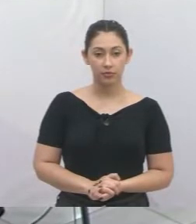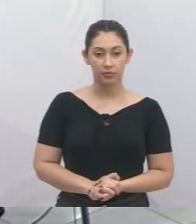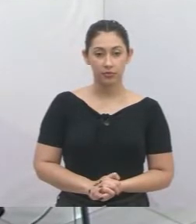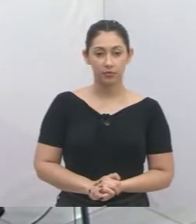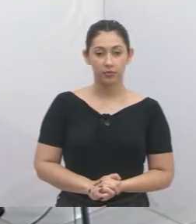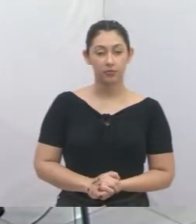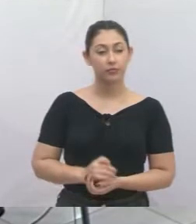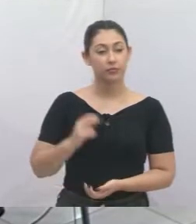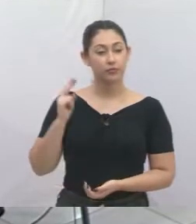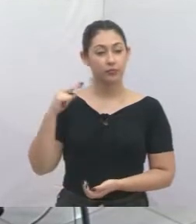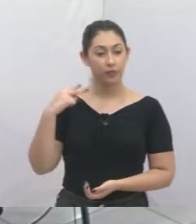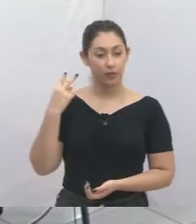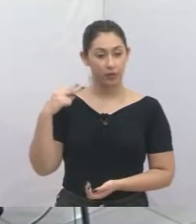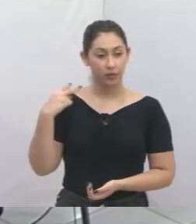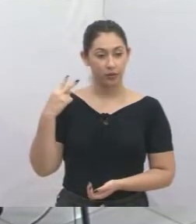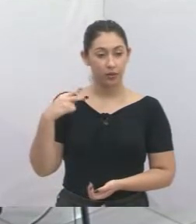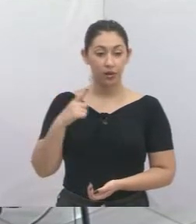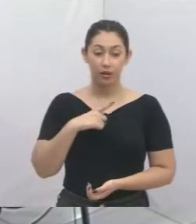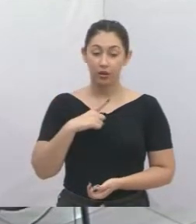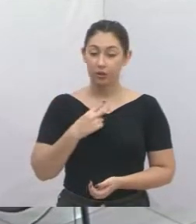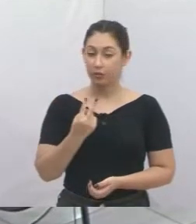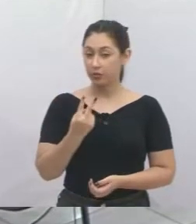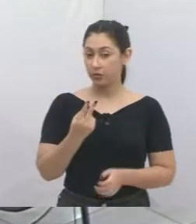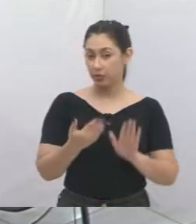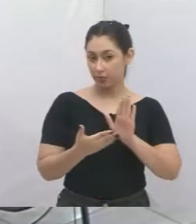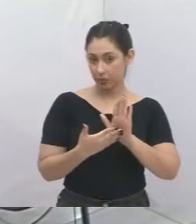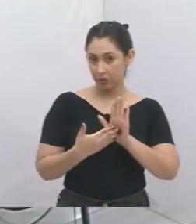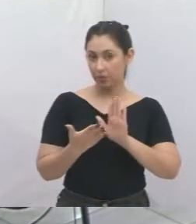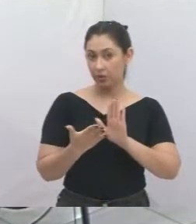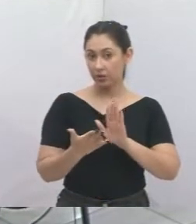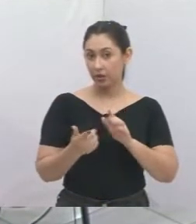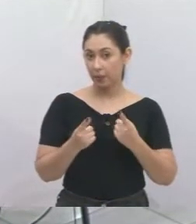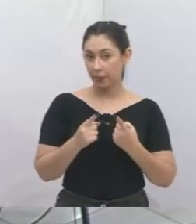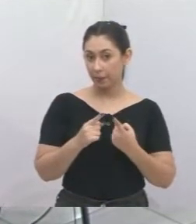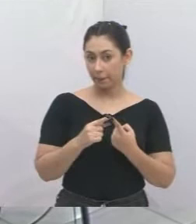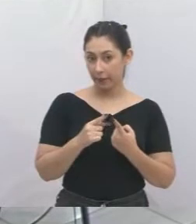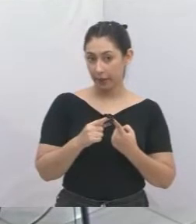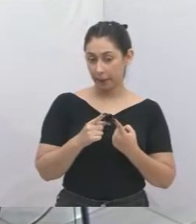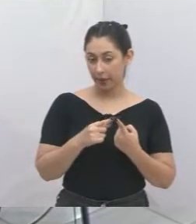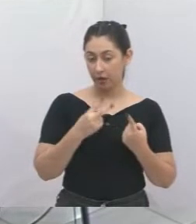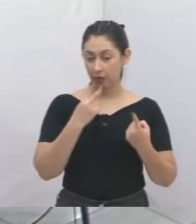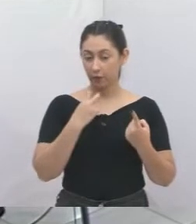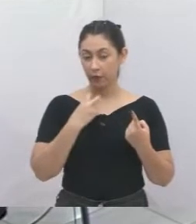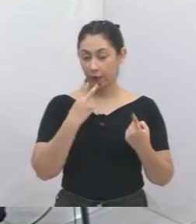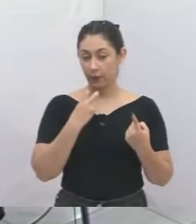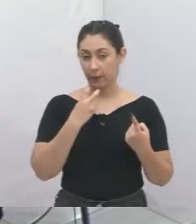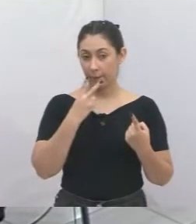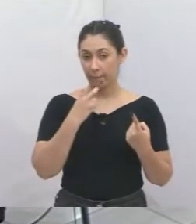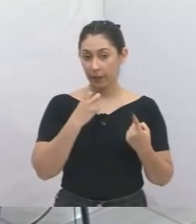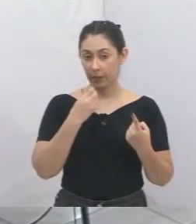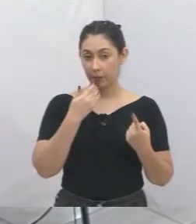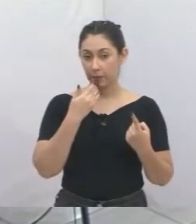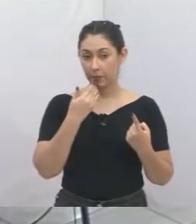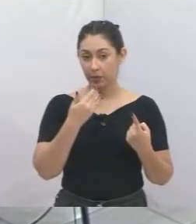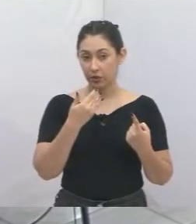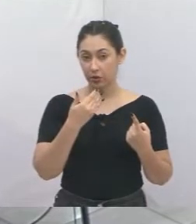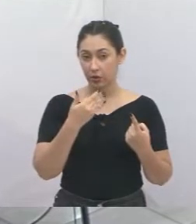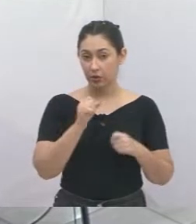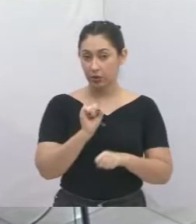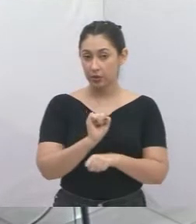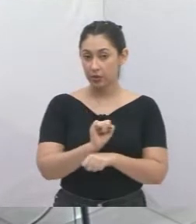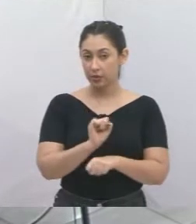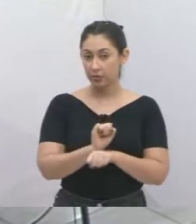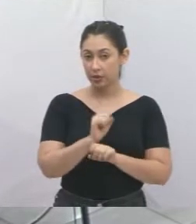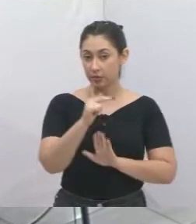Senhores vereadores, temos duas propostas. A proposta do vereador Valmir, de adiamento do projeto